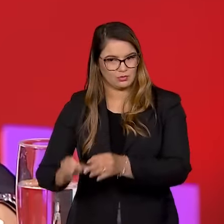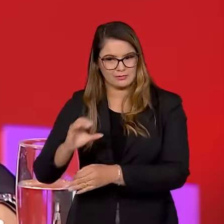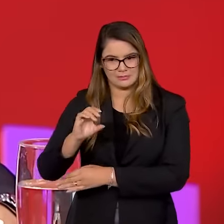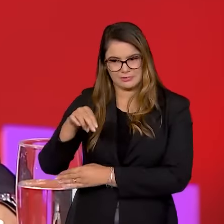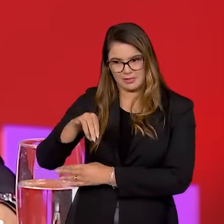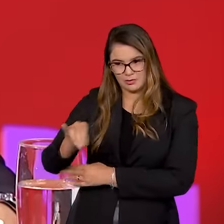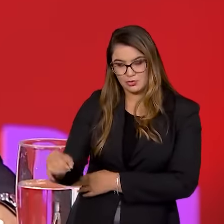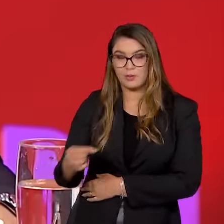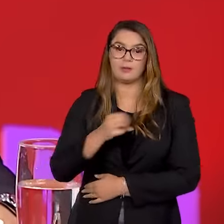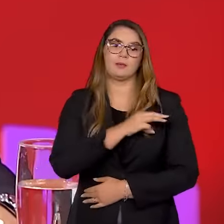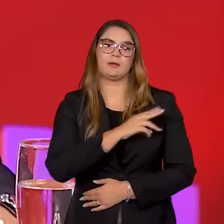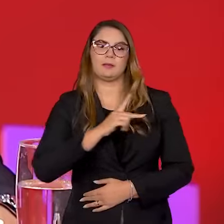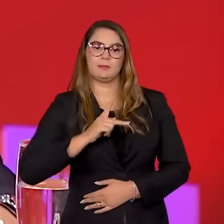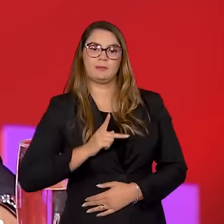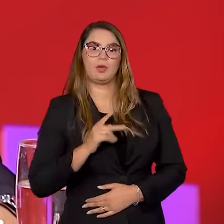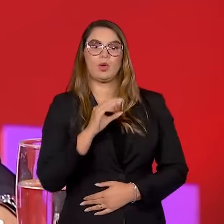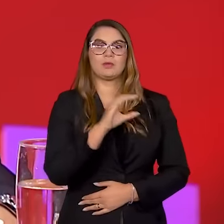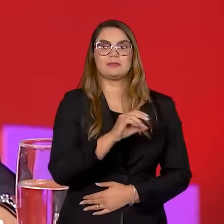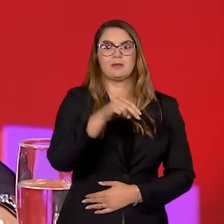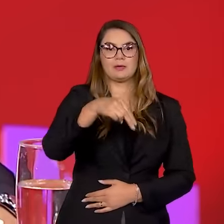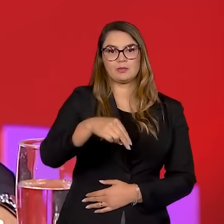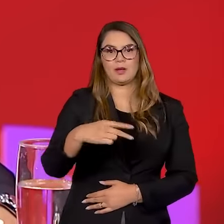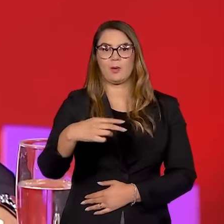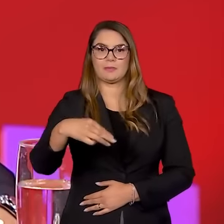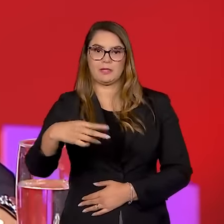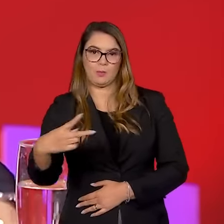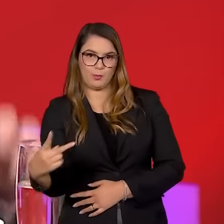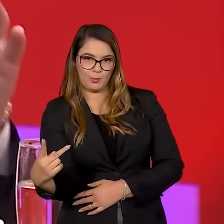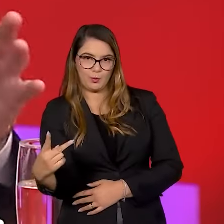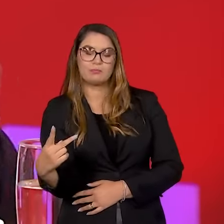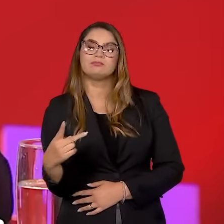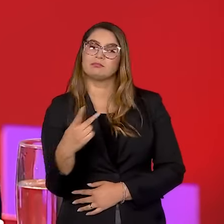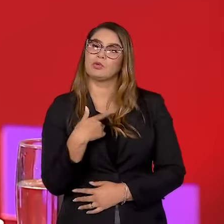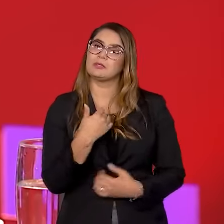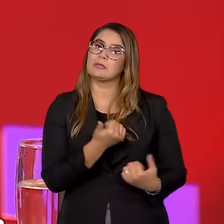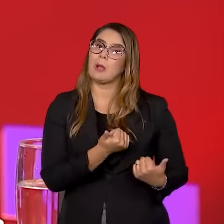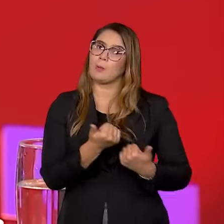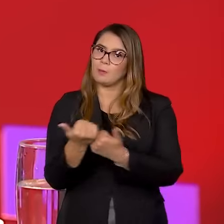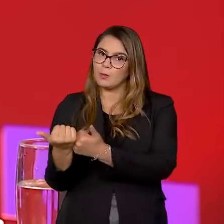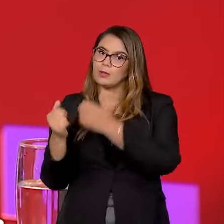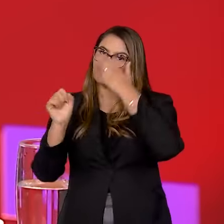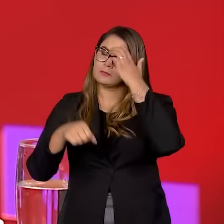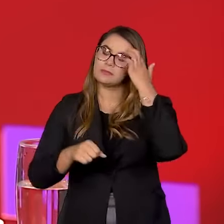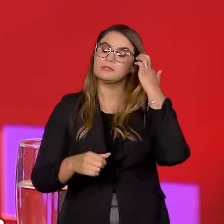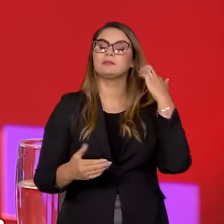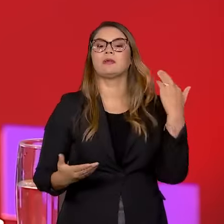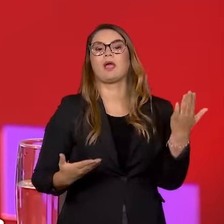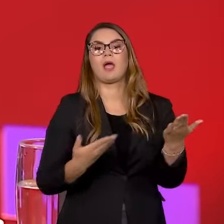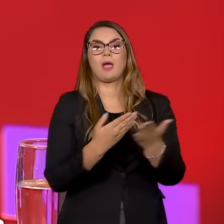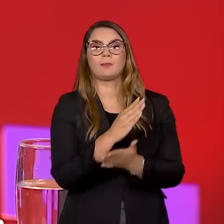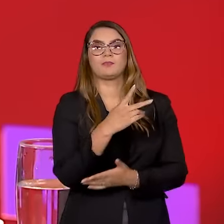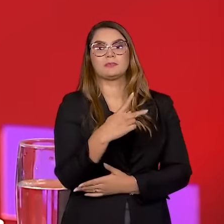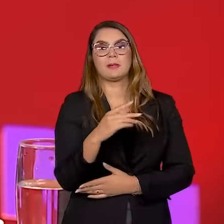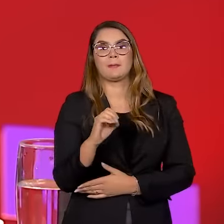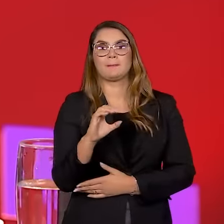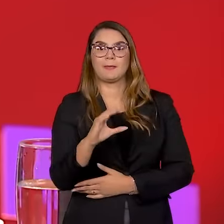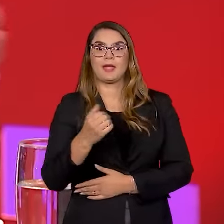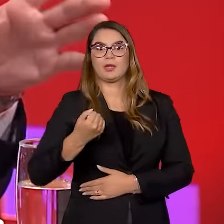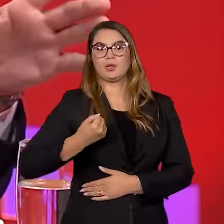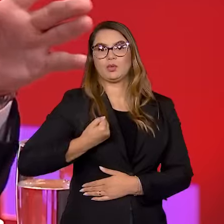no caso do MP, o Conselho Nacional do Ministério Público. Nós apoiamos, pelo Prerrogativas, a aprovação da PEC nº 5.